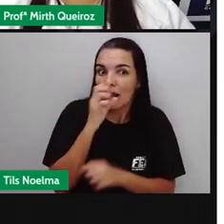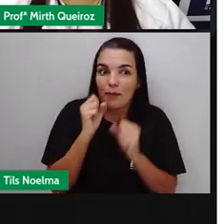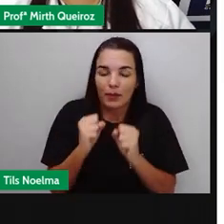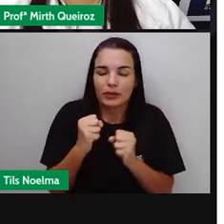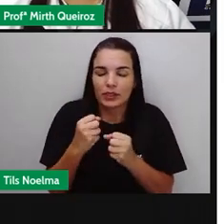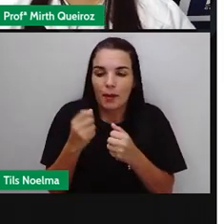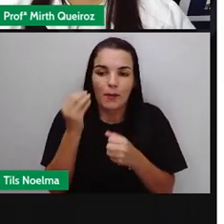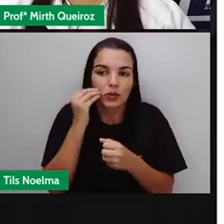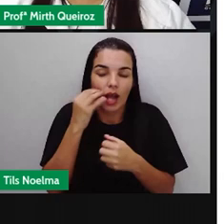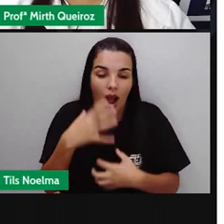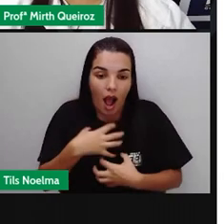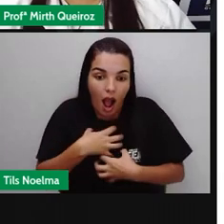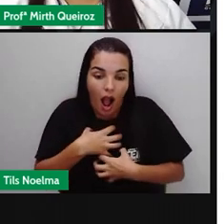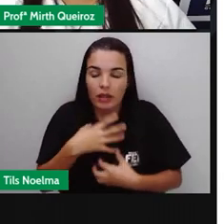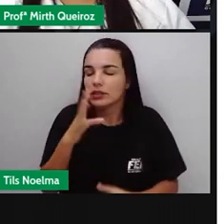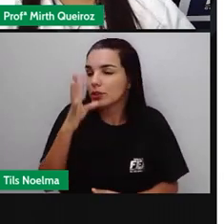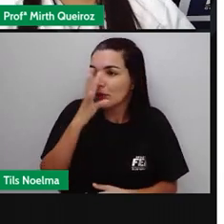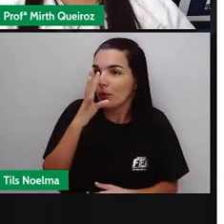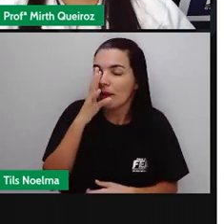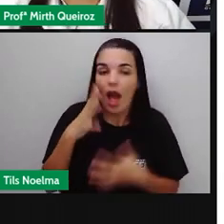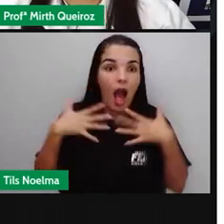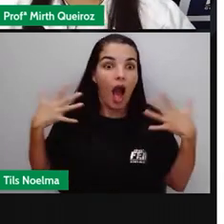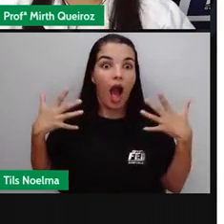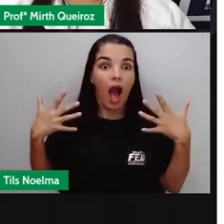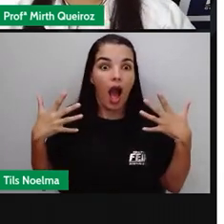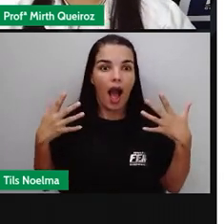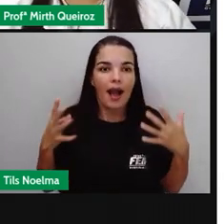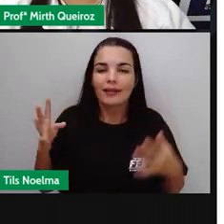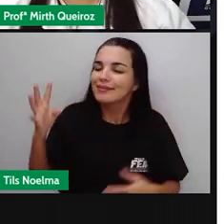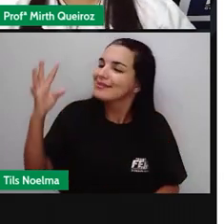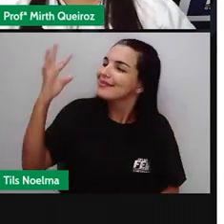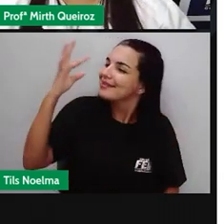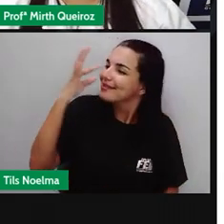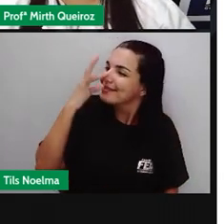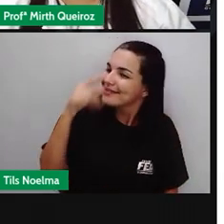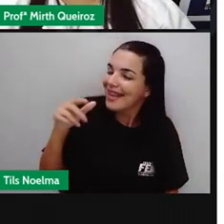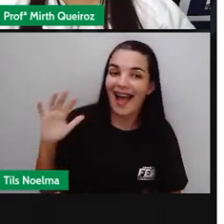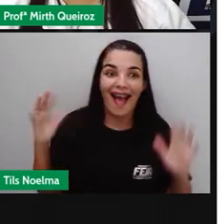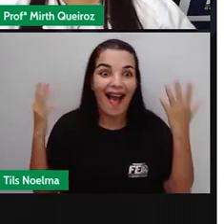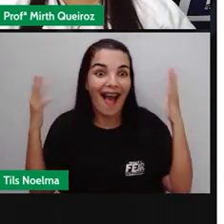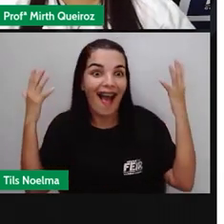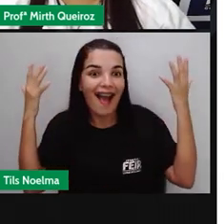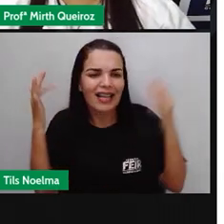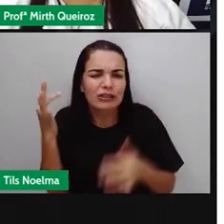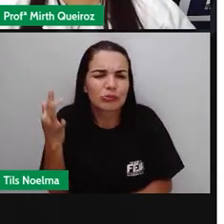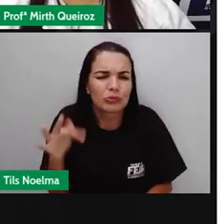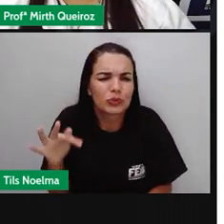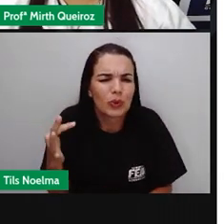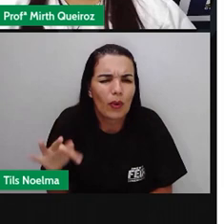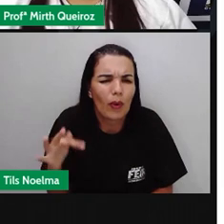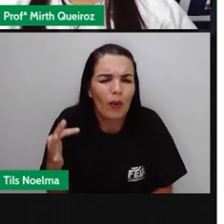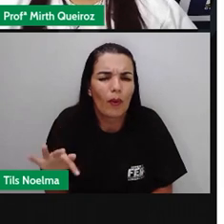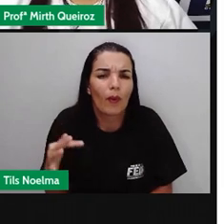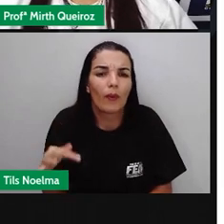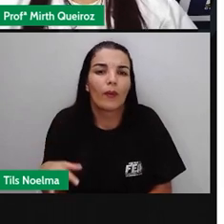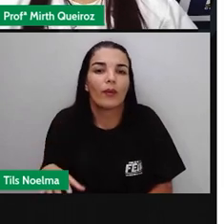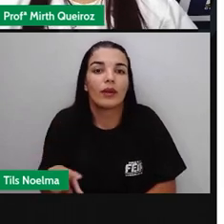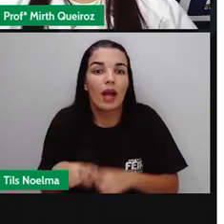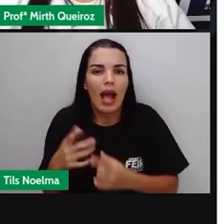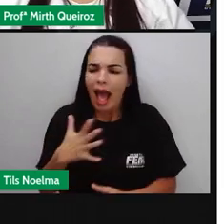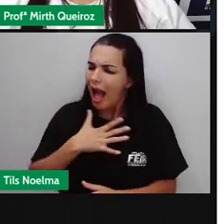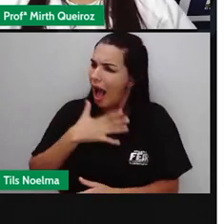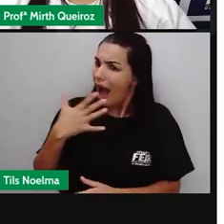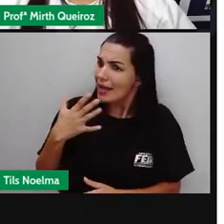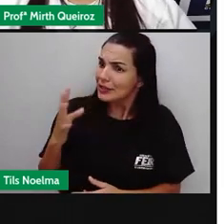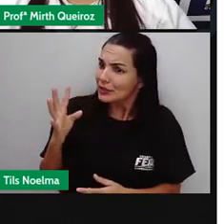emocionais, como surpresa, espanto, admiração, alegria, dor, certo? Então, ai que